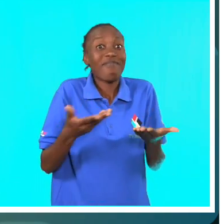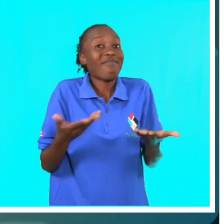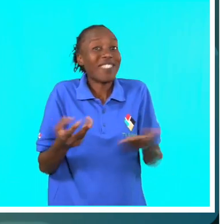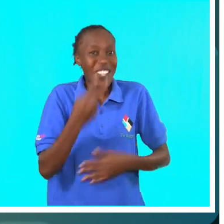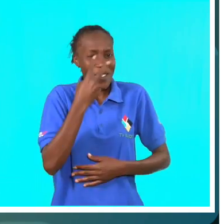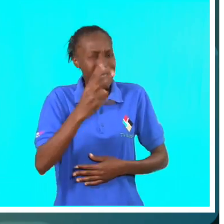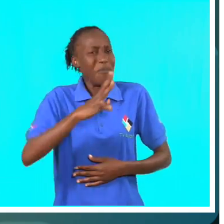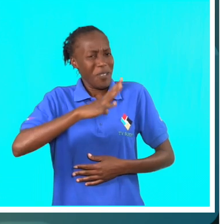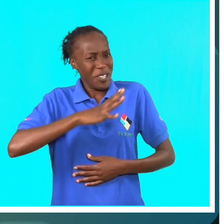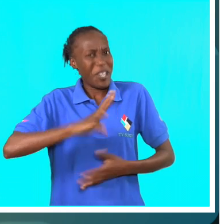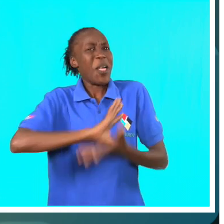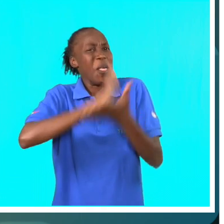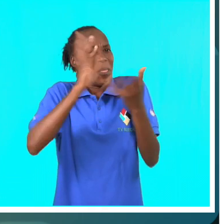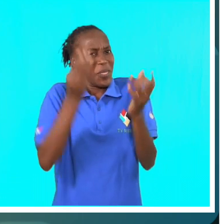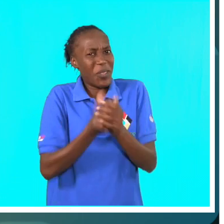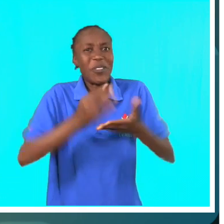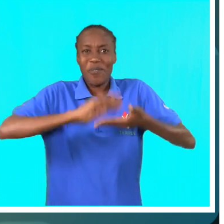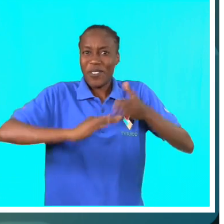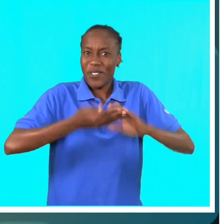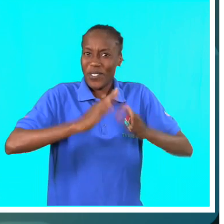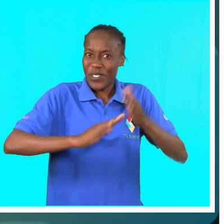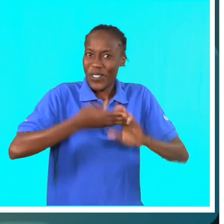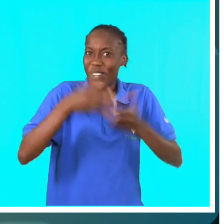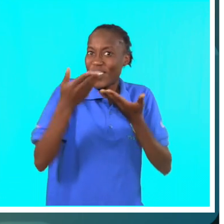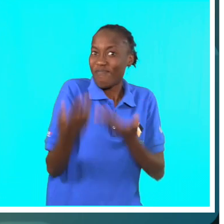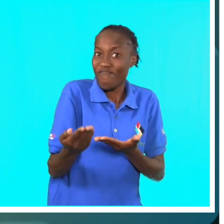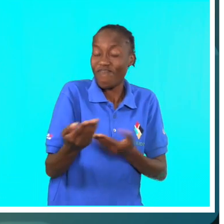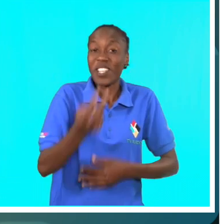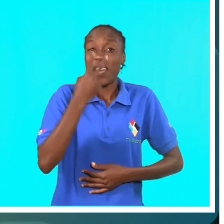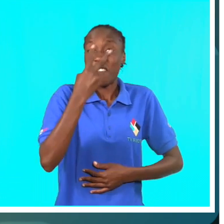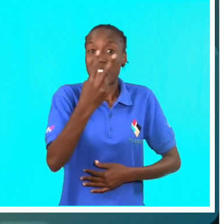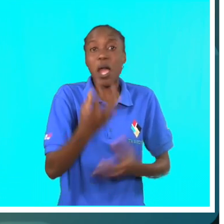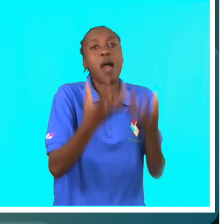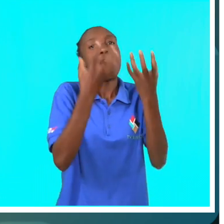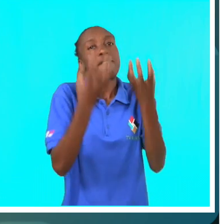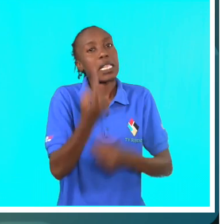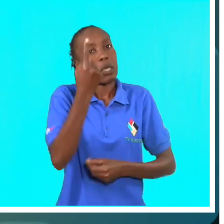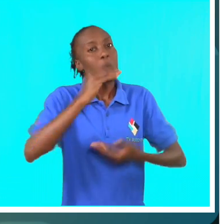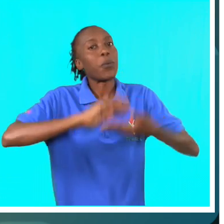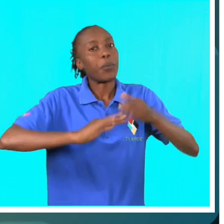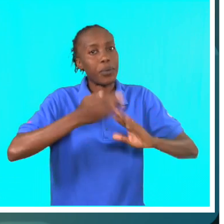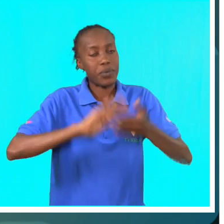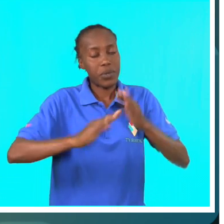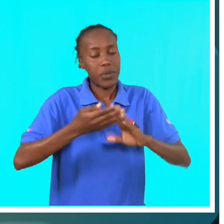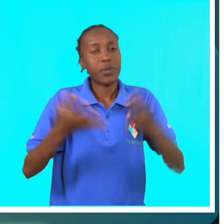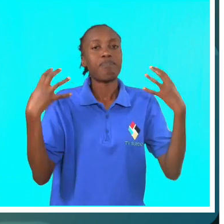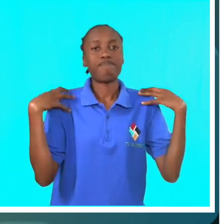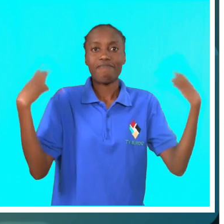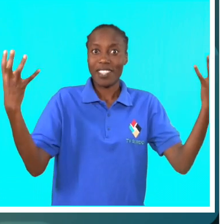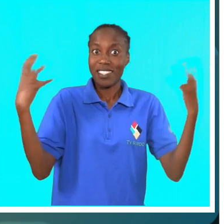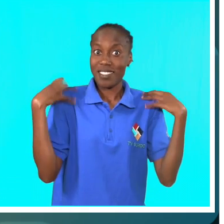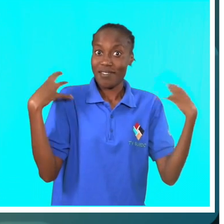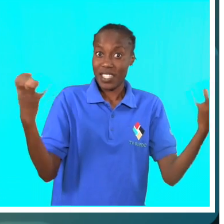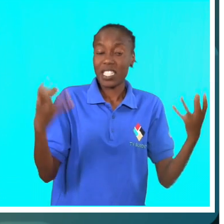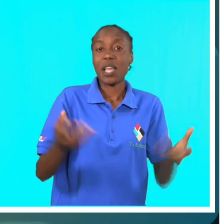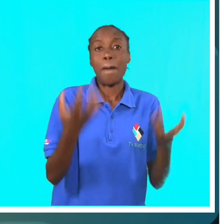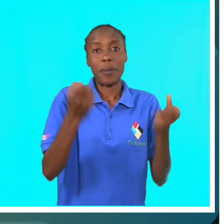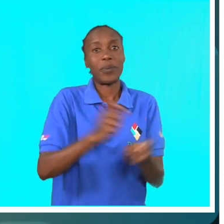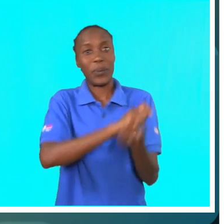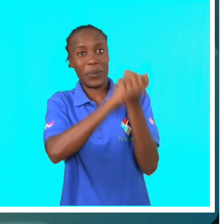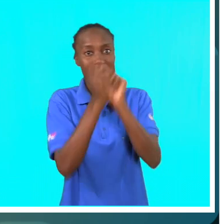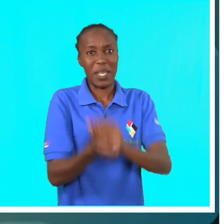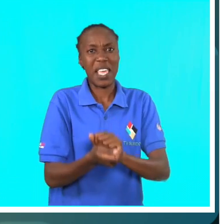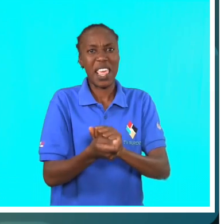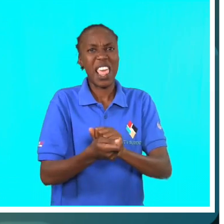E verificamos que têm todos os professores que são necessários. Identificamos a falta de um professor de Educação